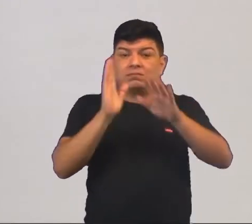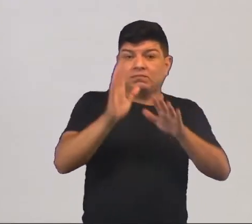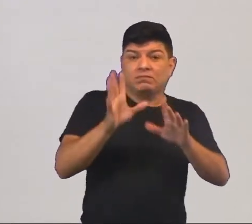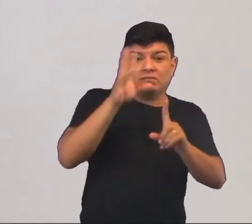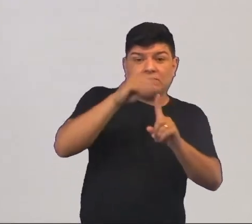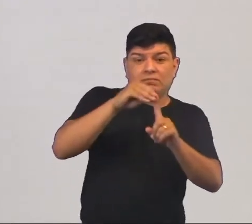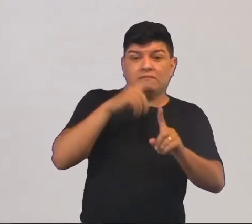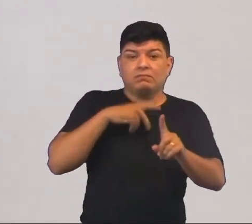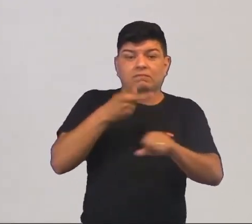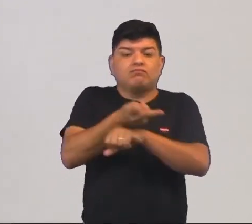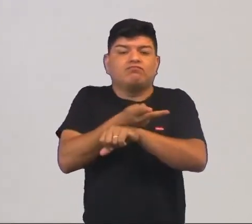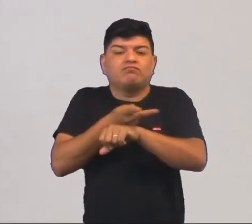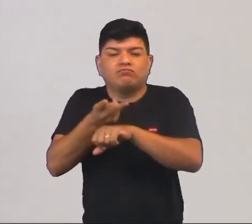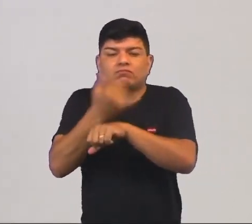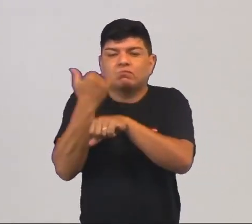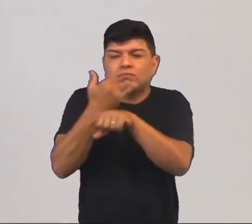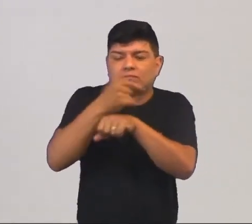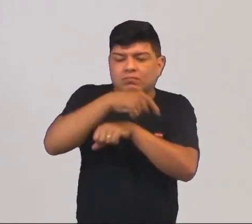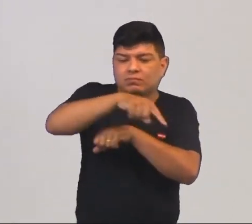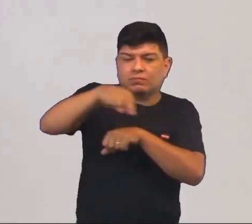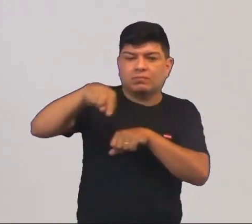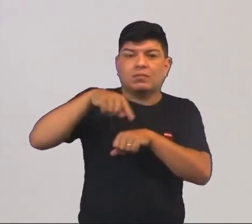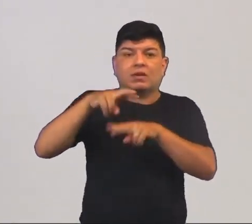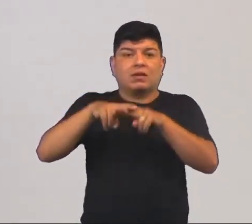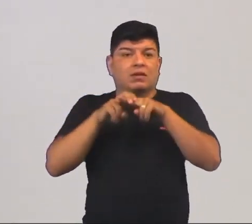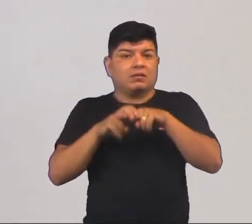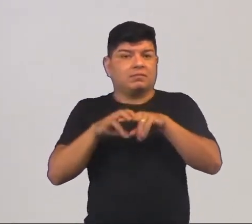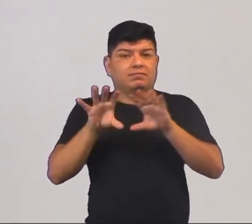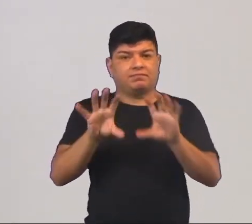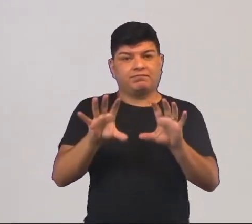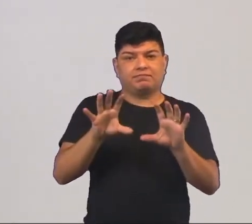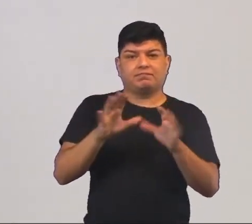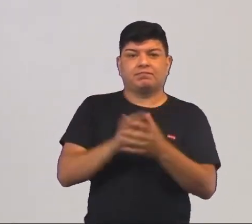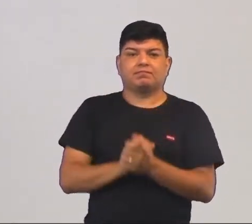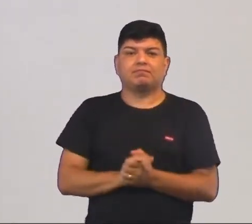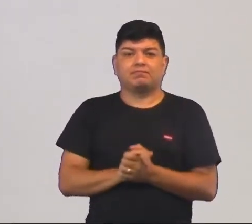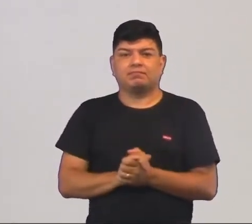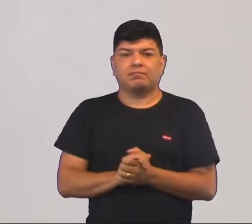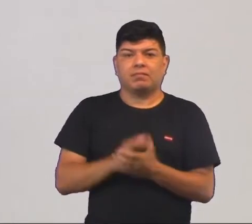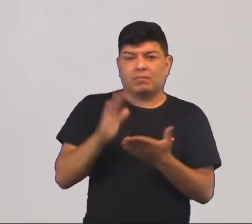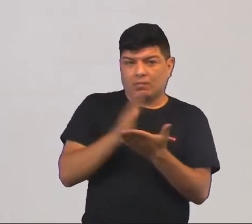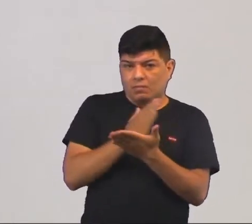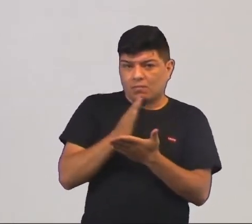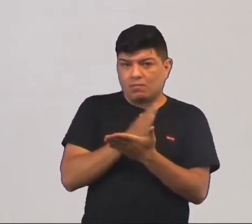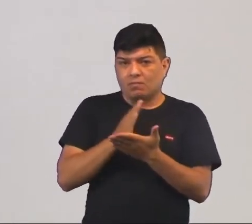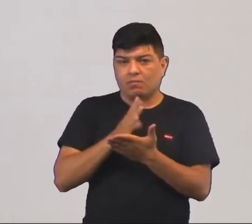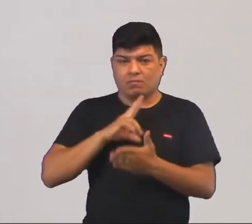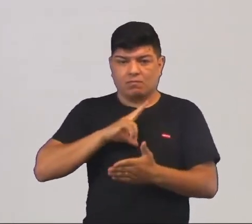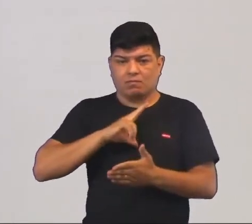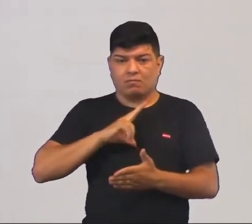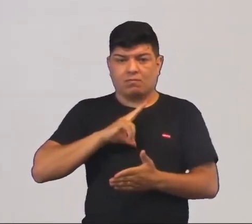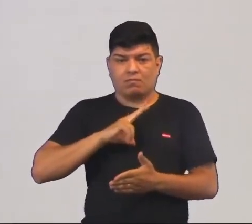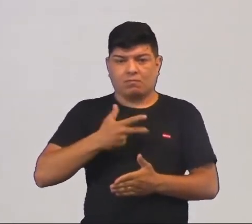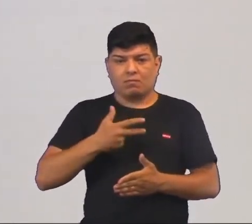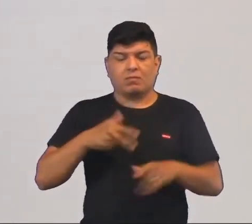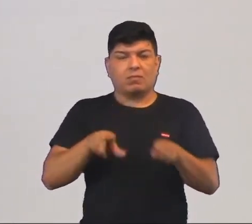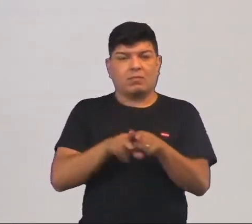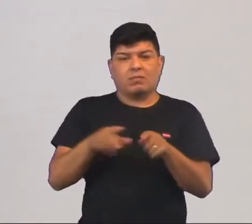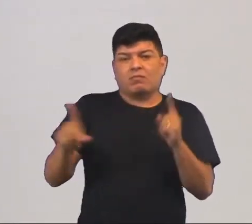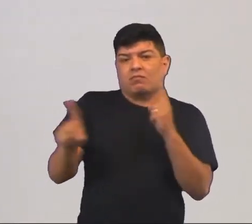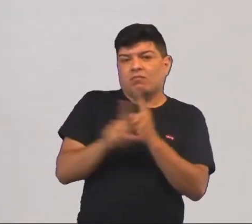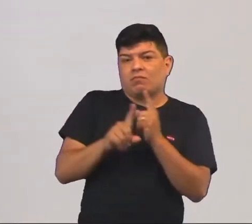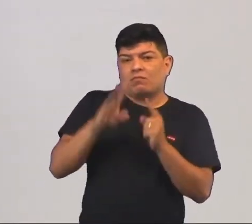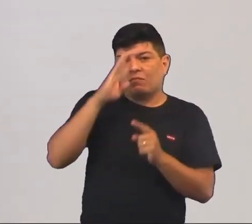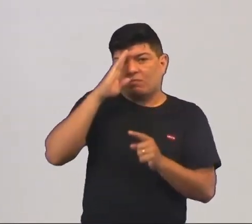com o objetivo de procurar metais por aqui. Claro que nesse interim, em muitos casos como aconteceu com os portugueses, que não tinham